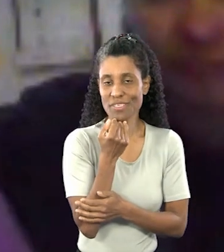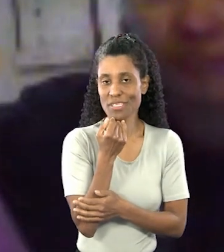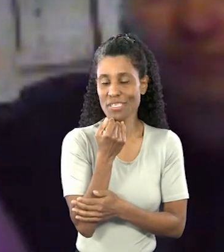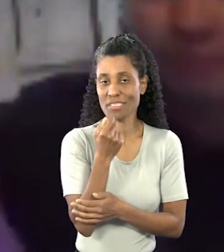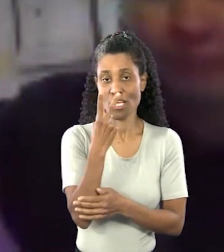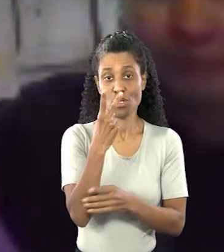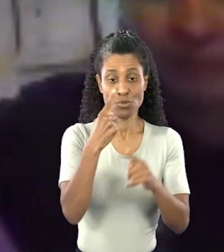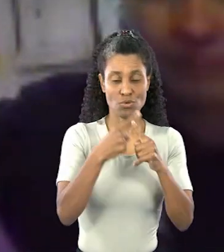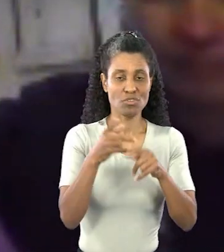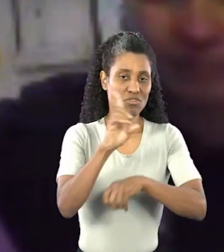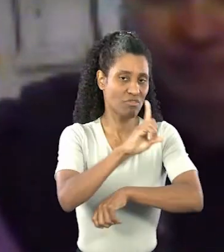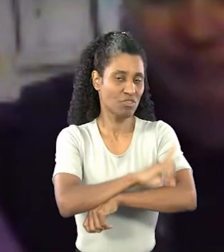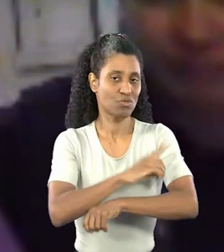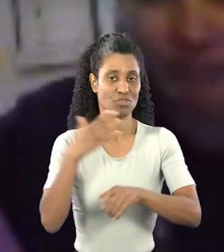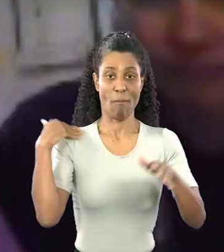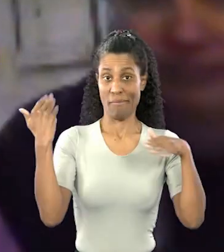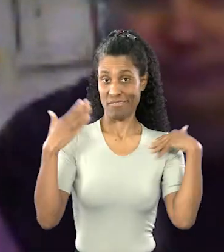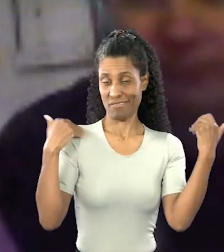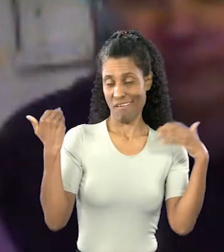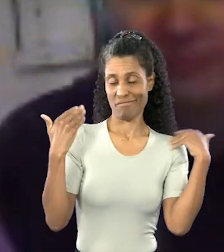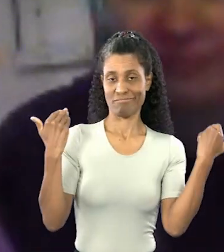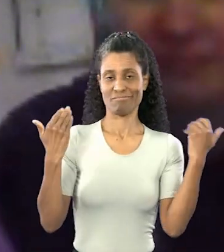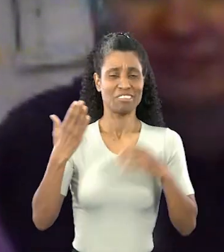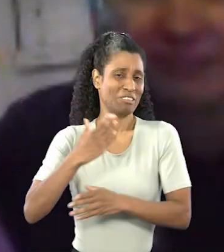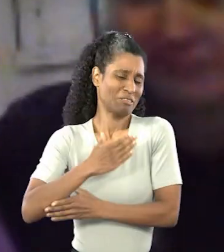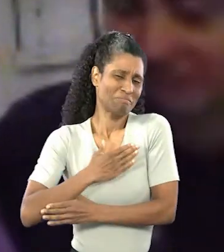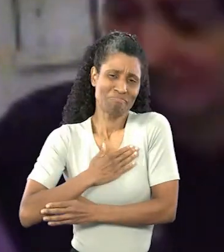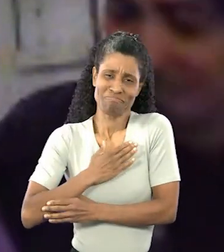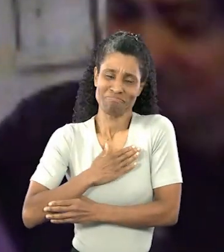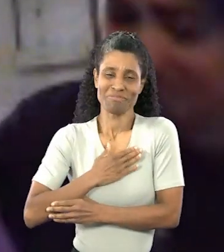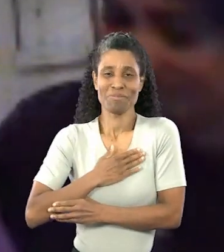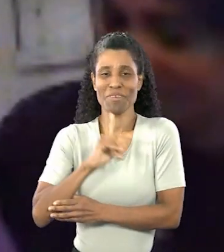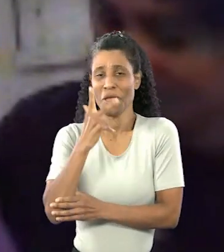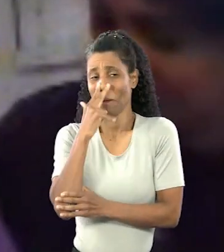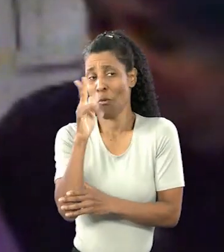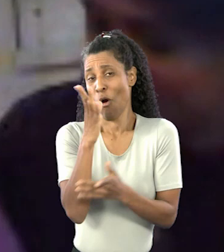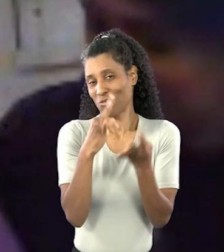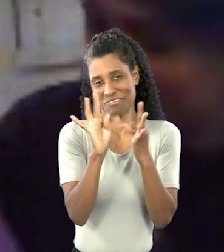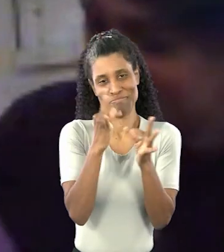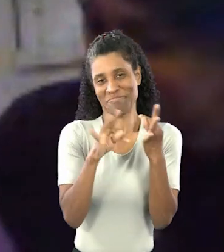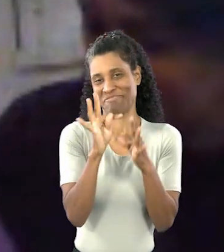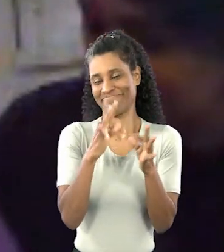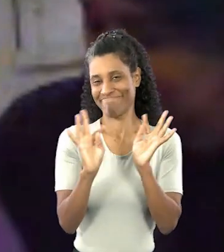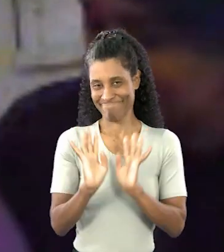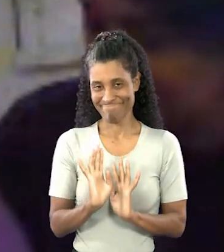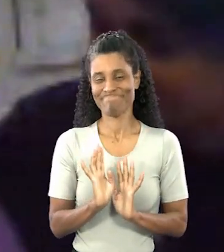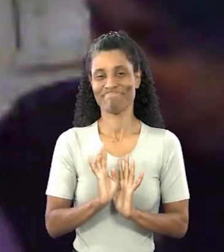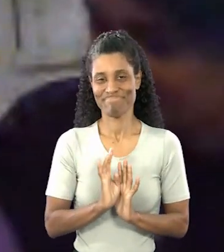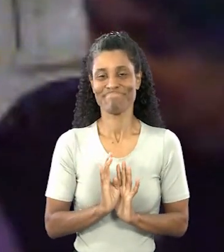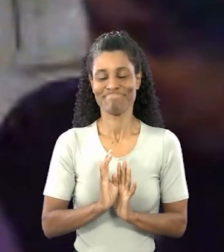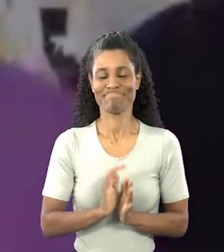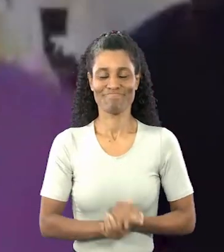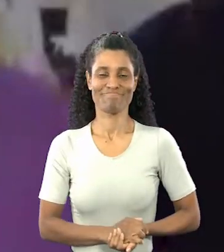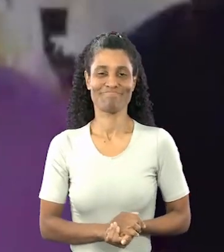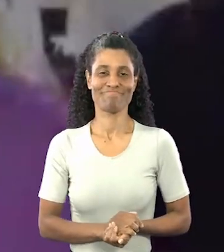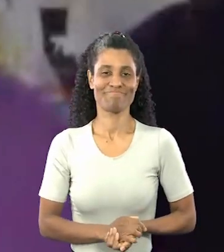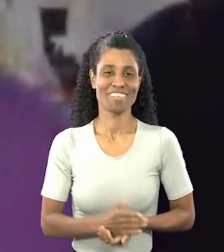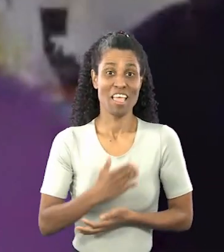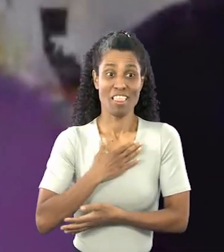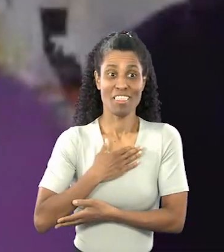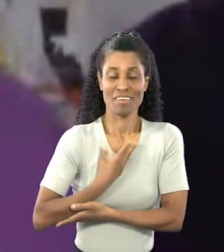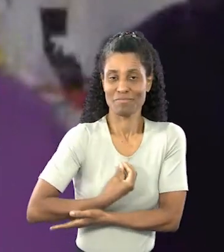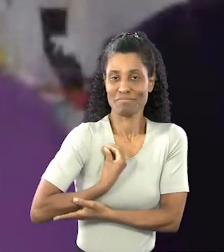delas, levar na rua duas vezes por dia, sabe? Então, para mim, é uma terapia para mim. Para